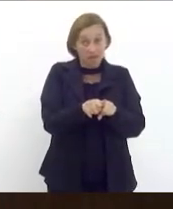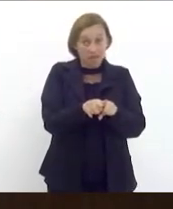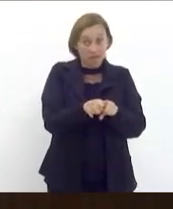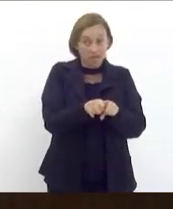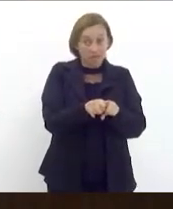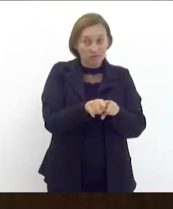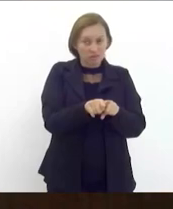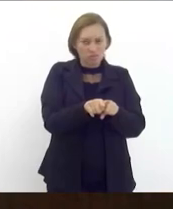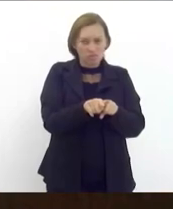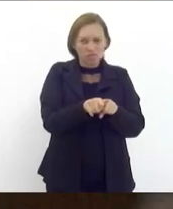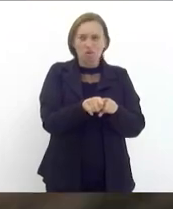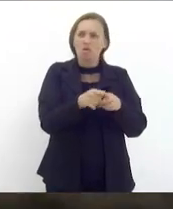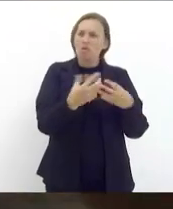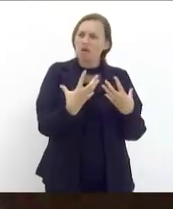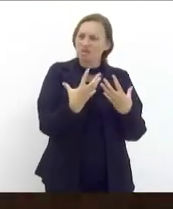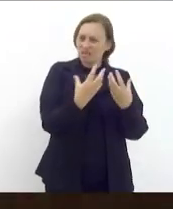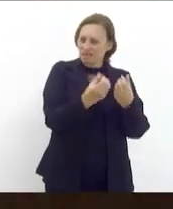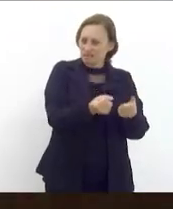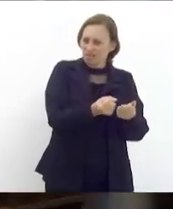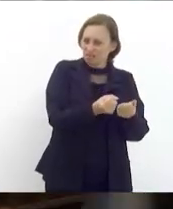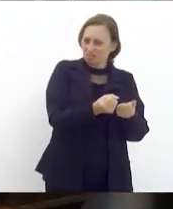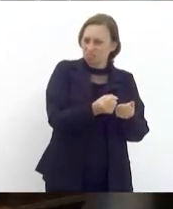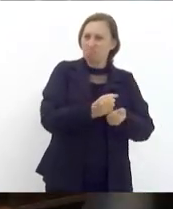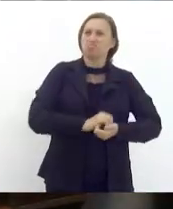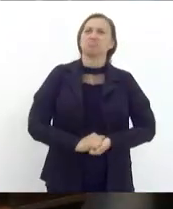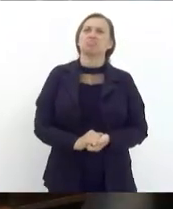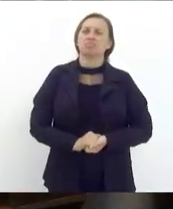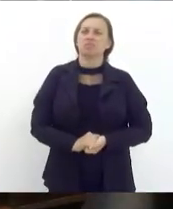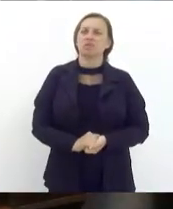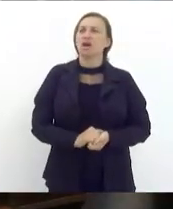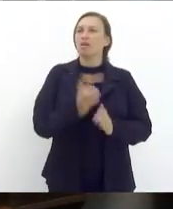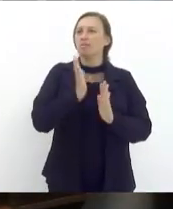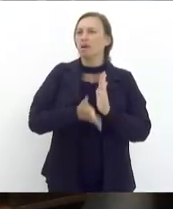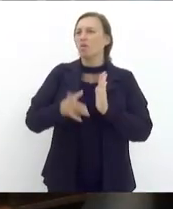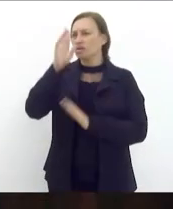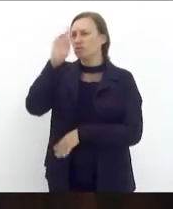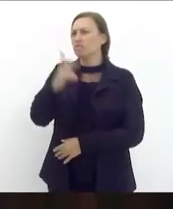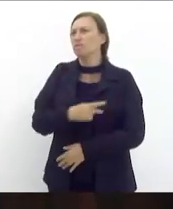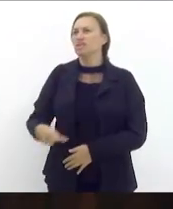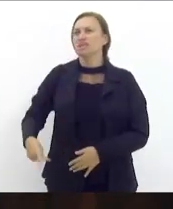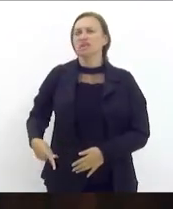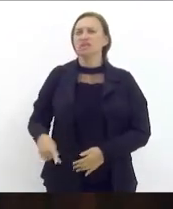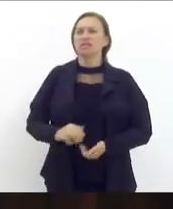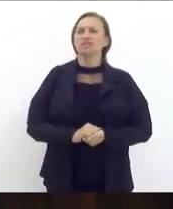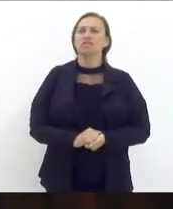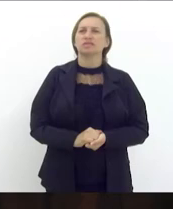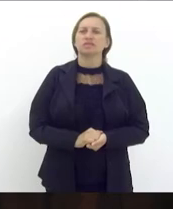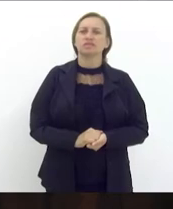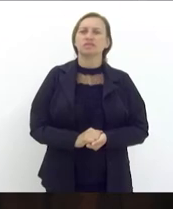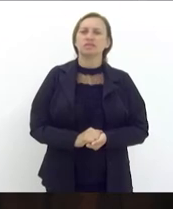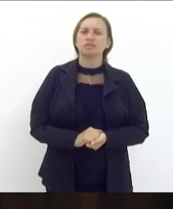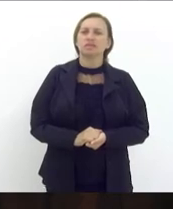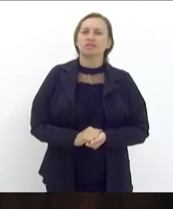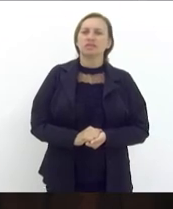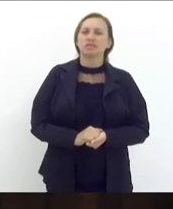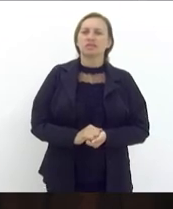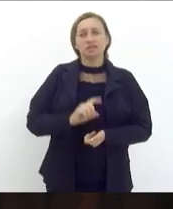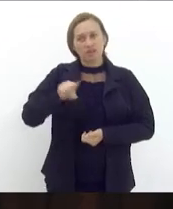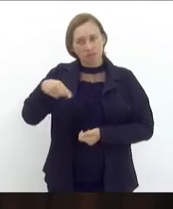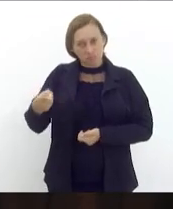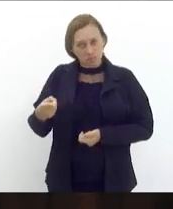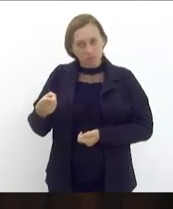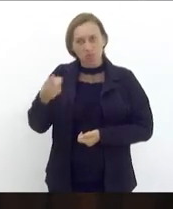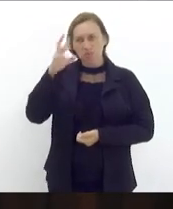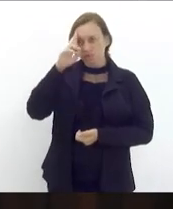rejeição. Muito obrigado, senhor presidente. Pela ordem, presidente. Obrigado, deputado Samuel. Depois o senhor passa, por